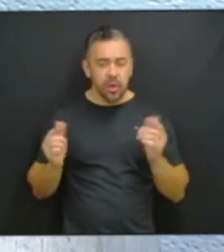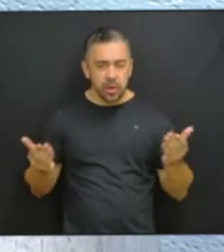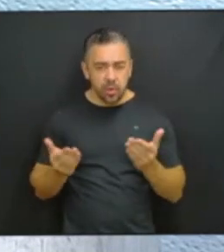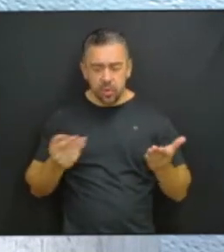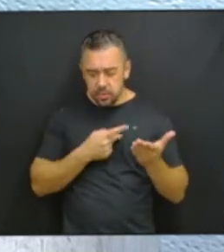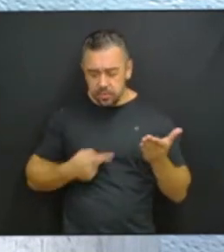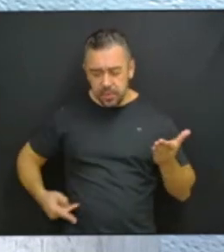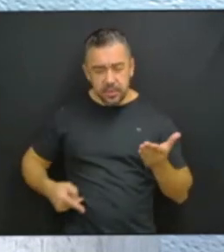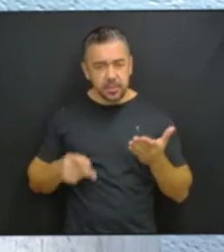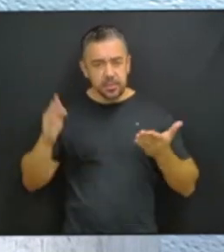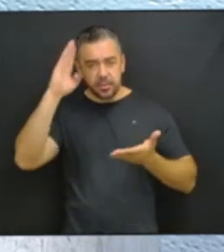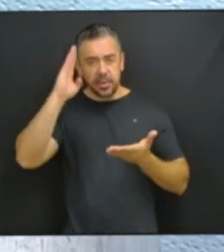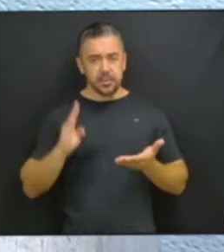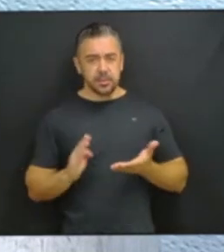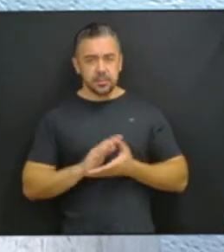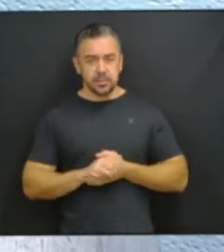Brasil.